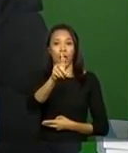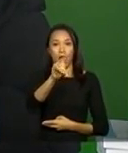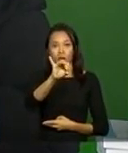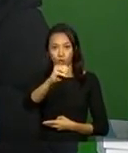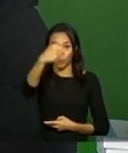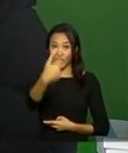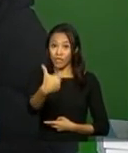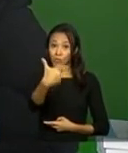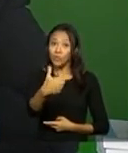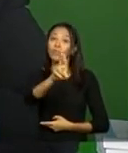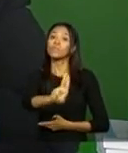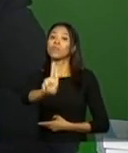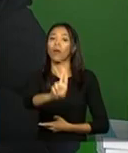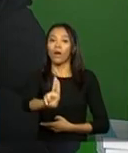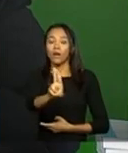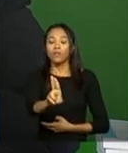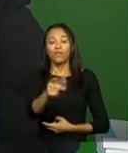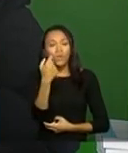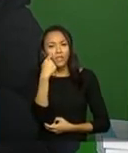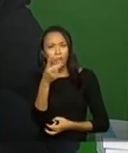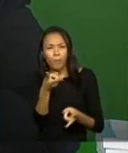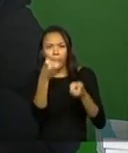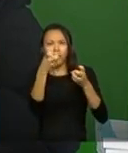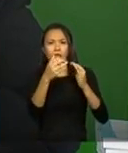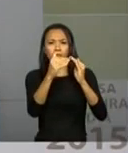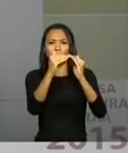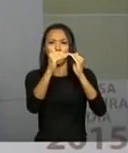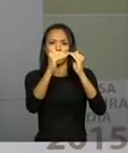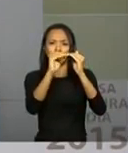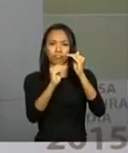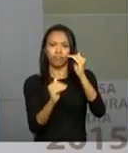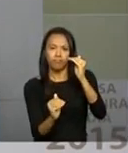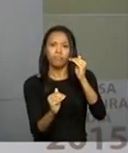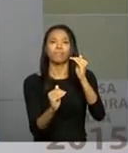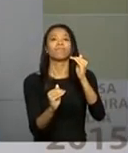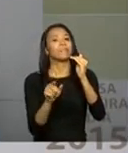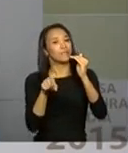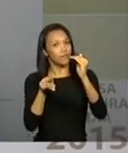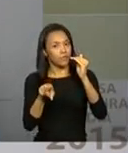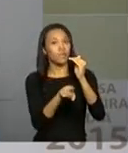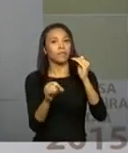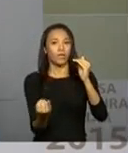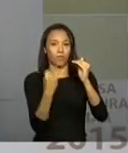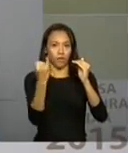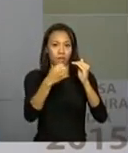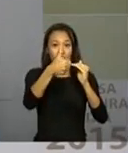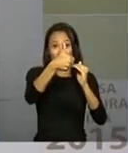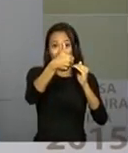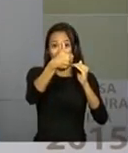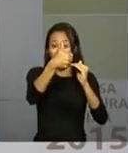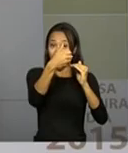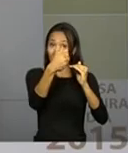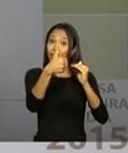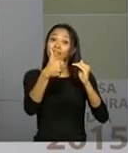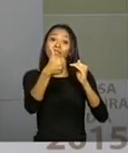utilizado. Você tem uma queda também relevante em relação a 14 para 15,